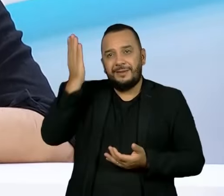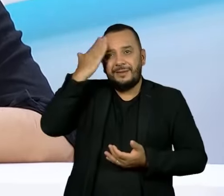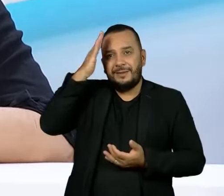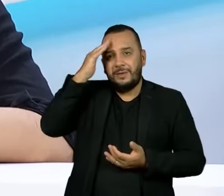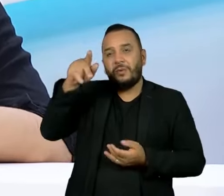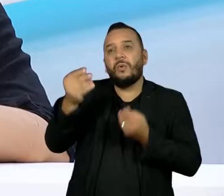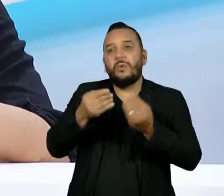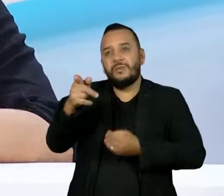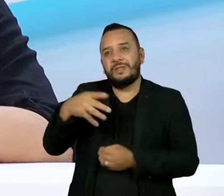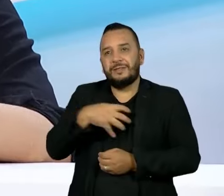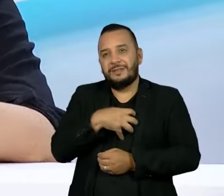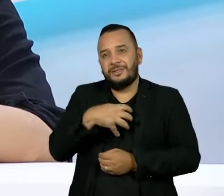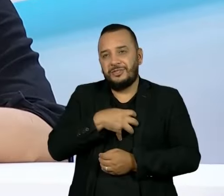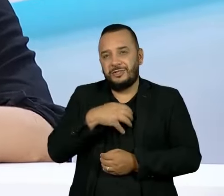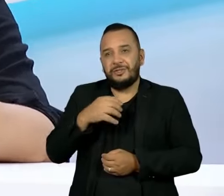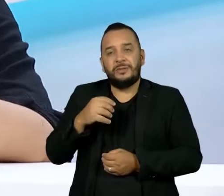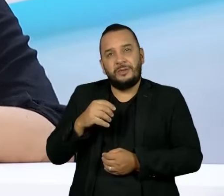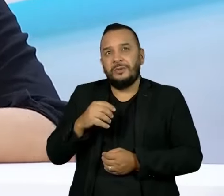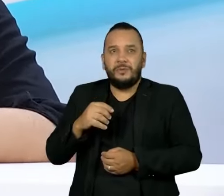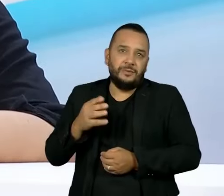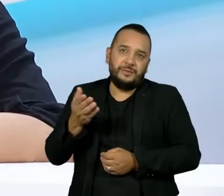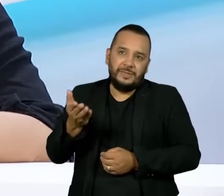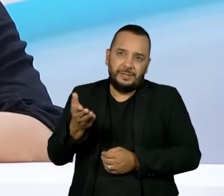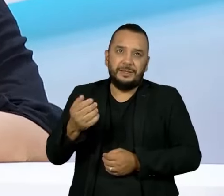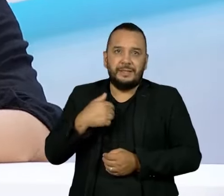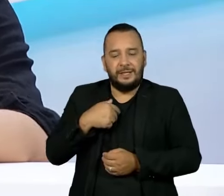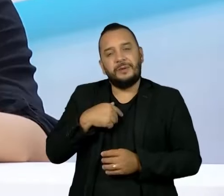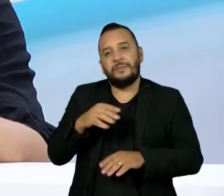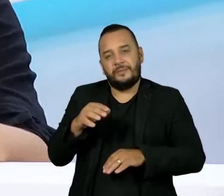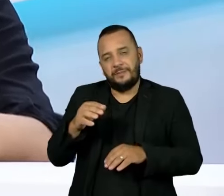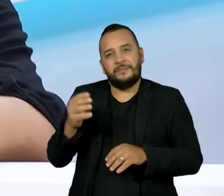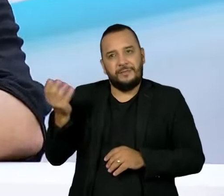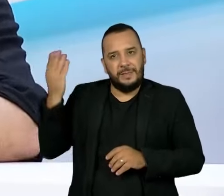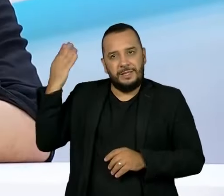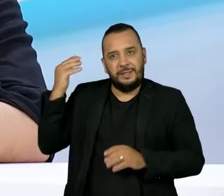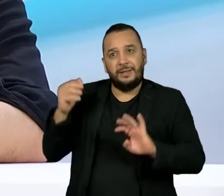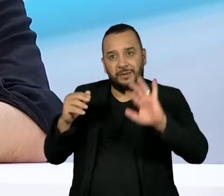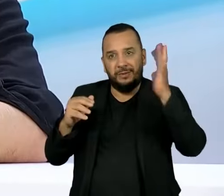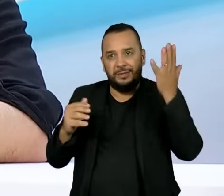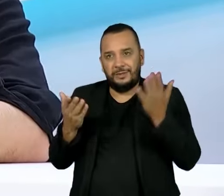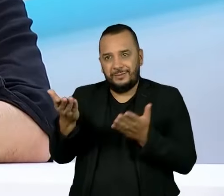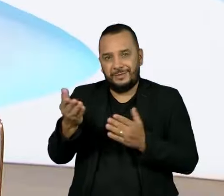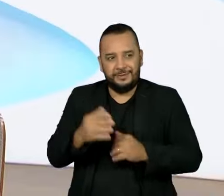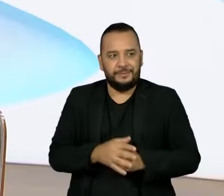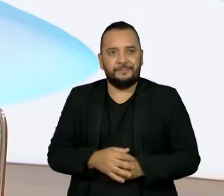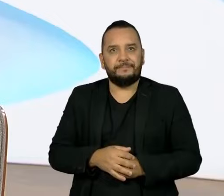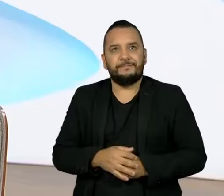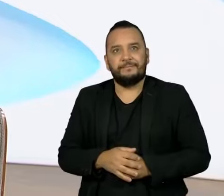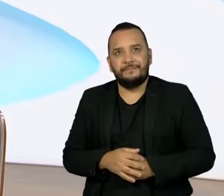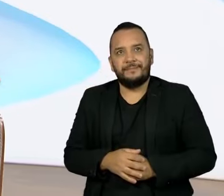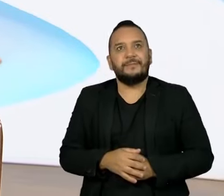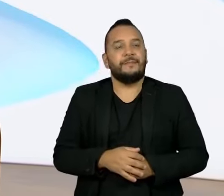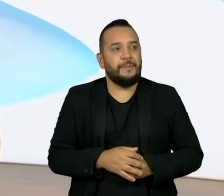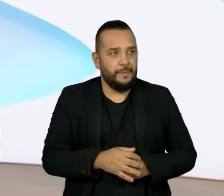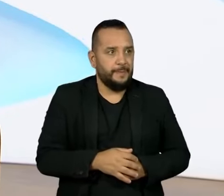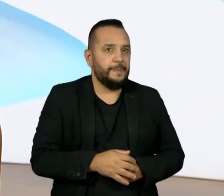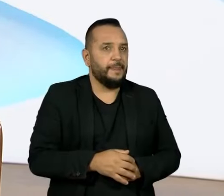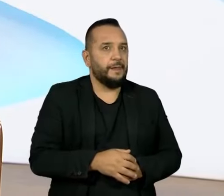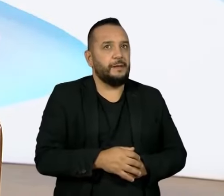você se sentiu no centro da roda, no olho do furacão, naquele episódio específico. No centro da roda?